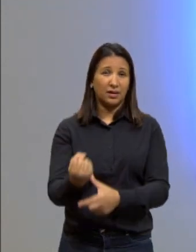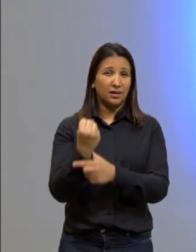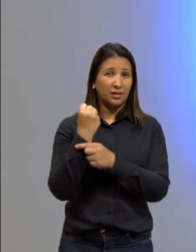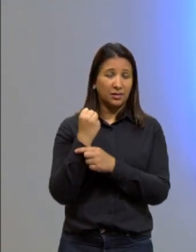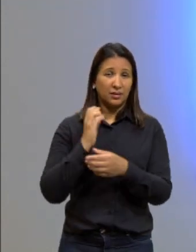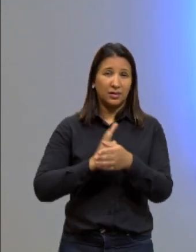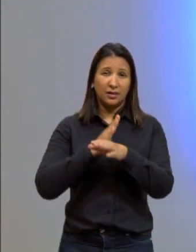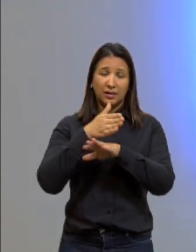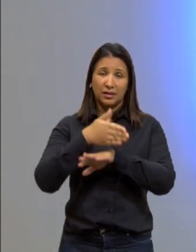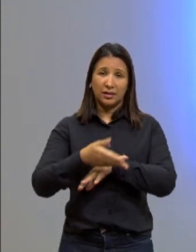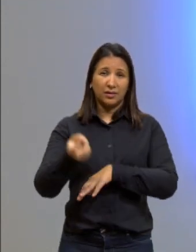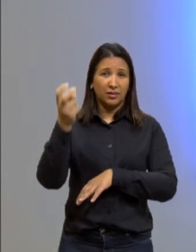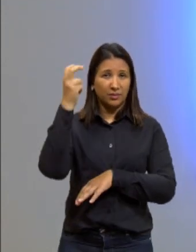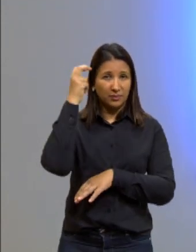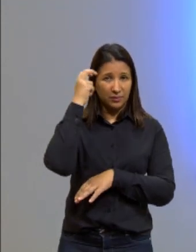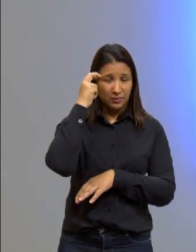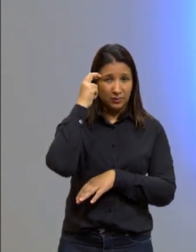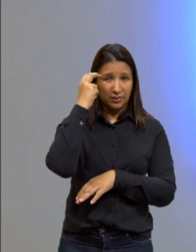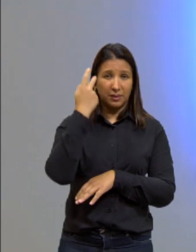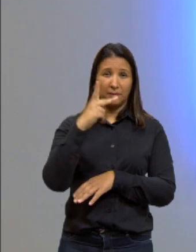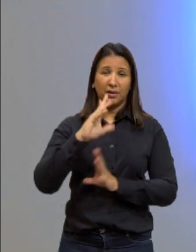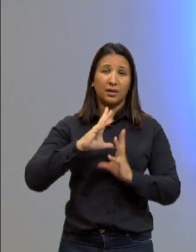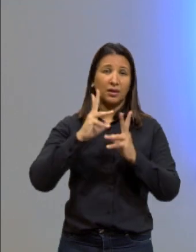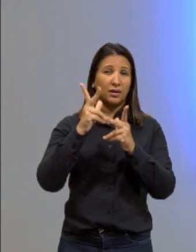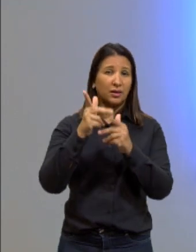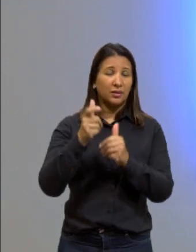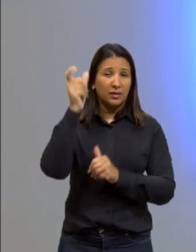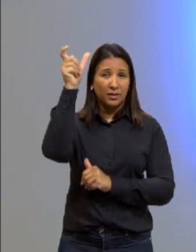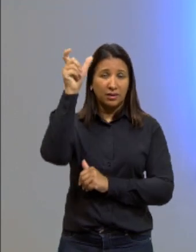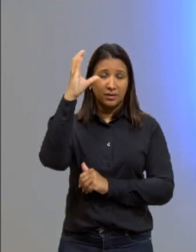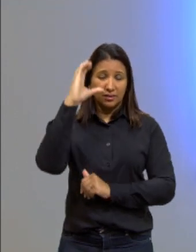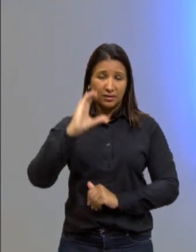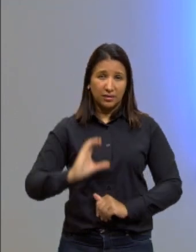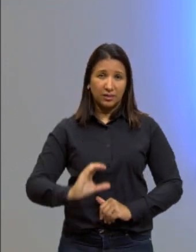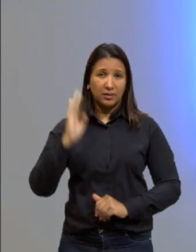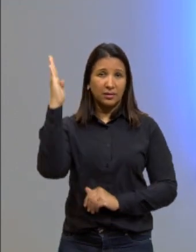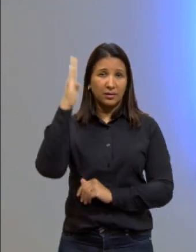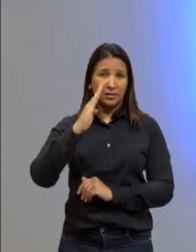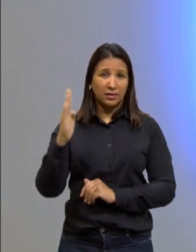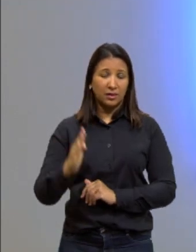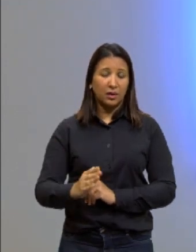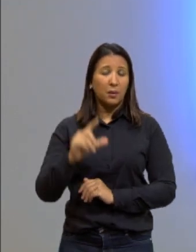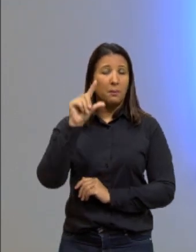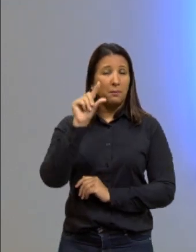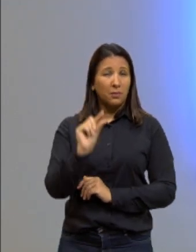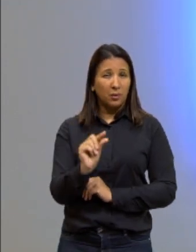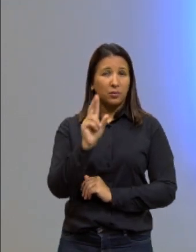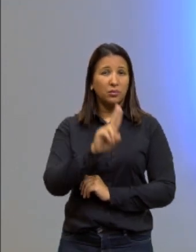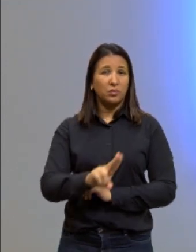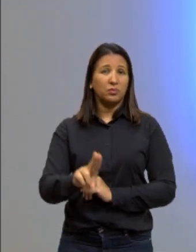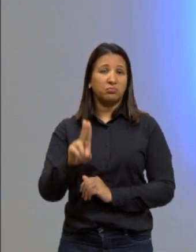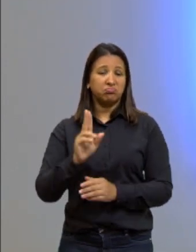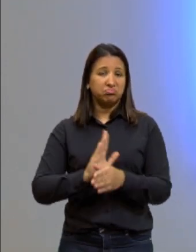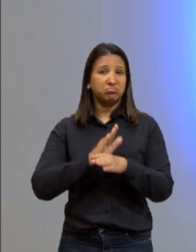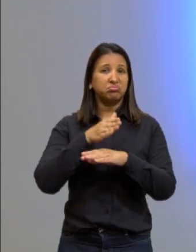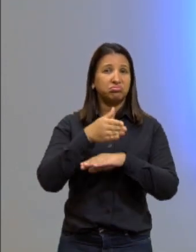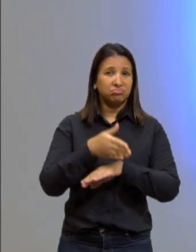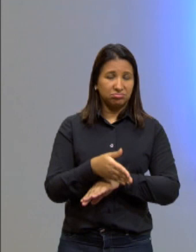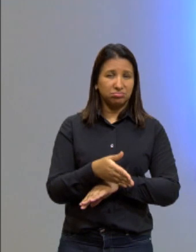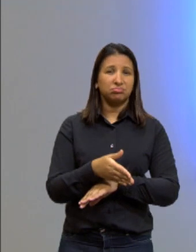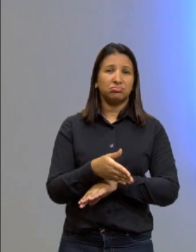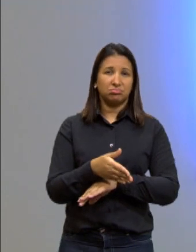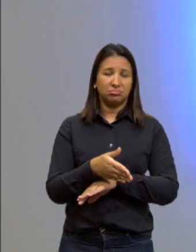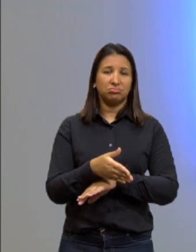à cultura para todos os cidadãos brasileiros, poucos usufruem dessa